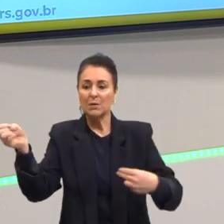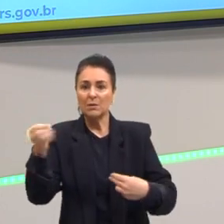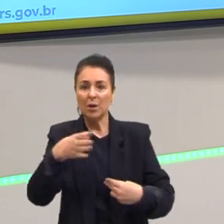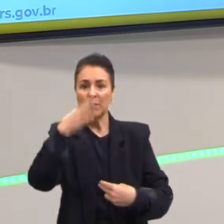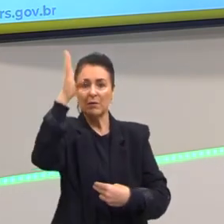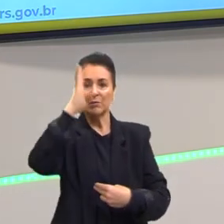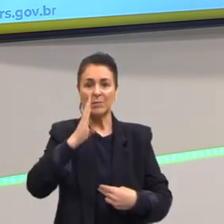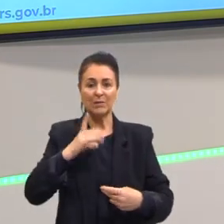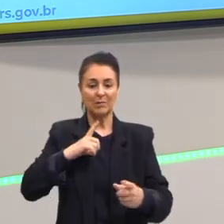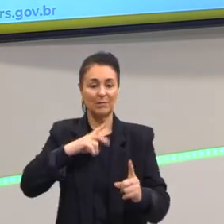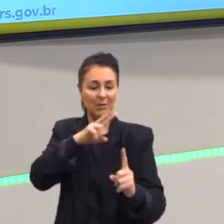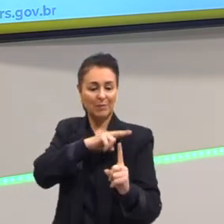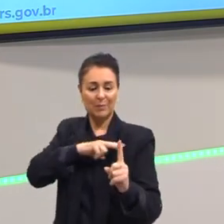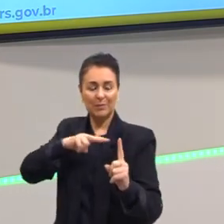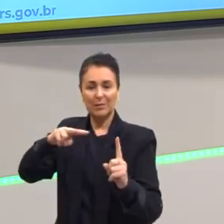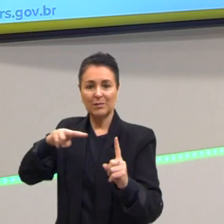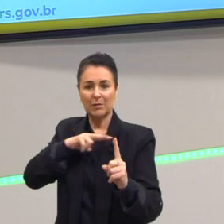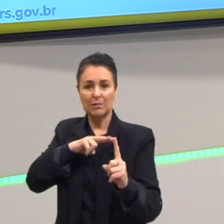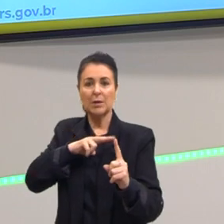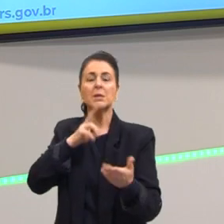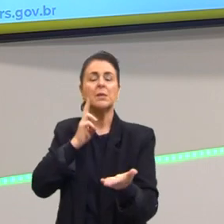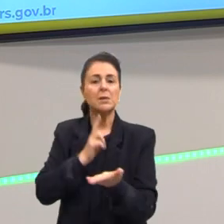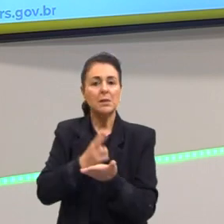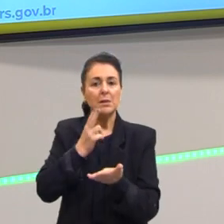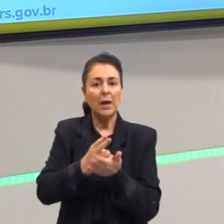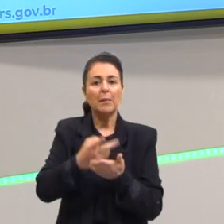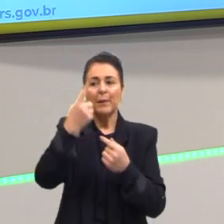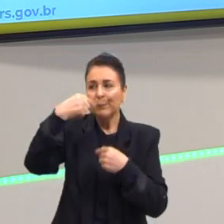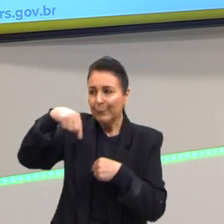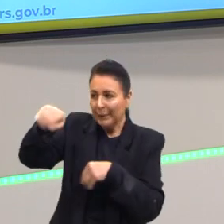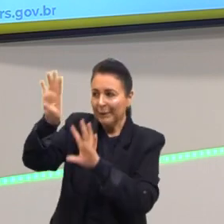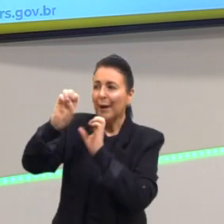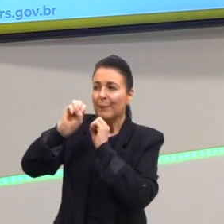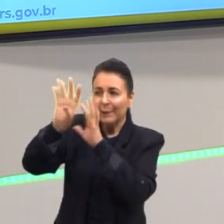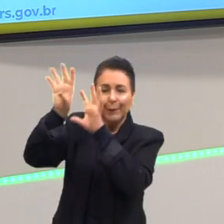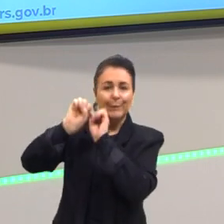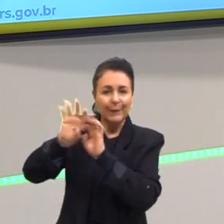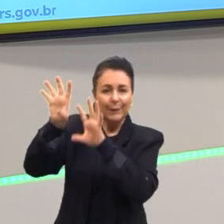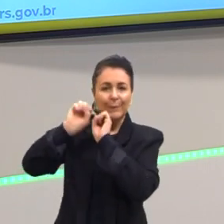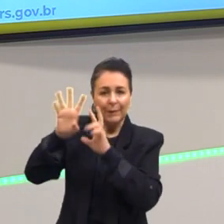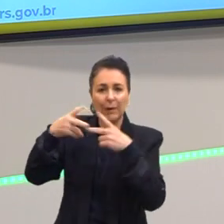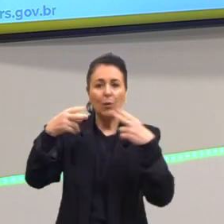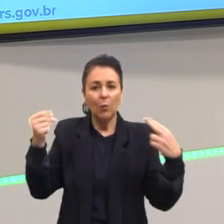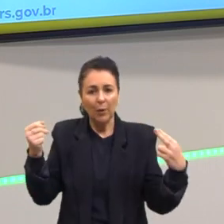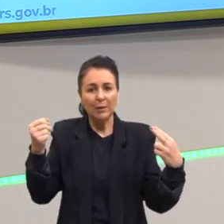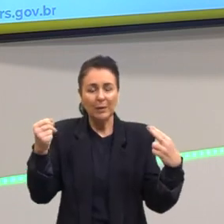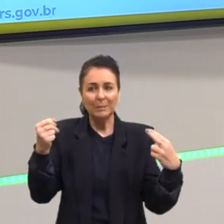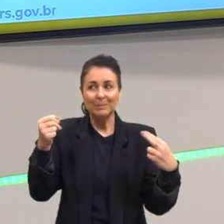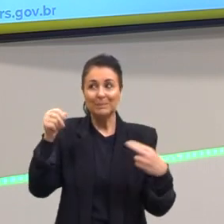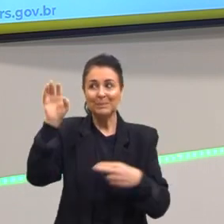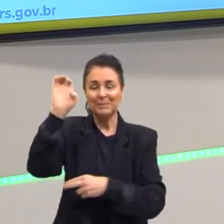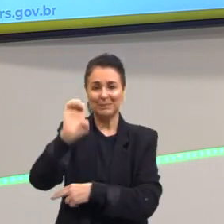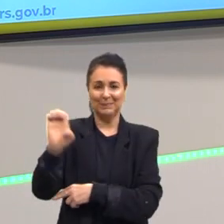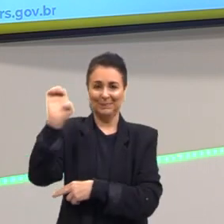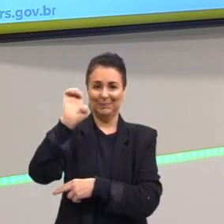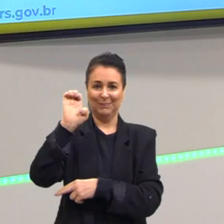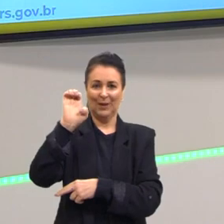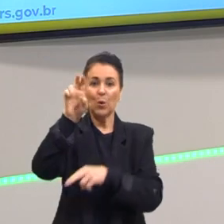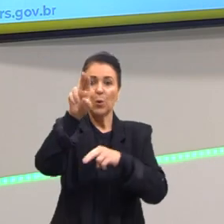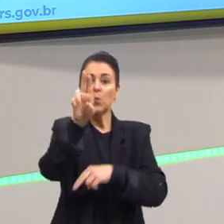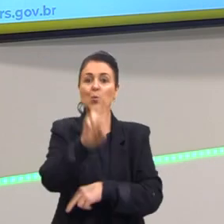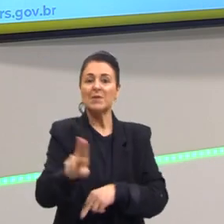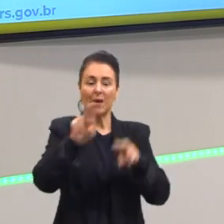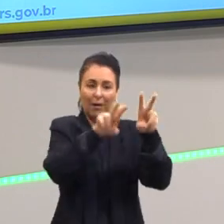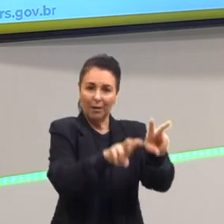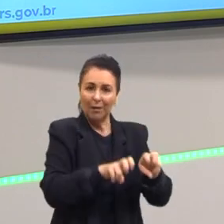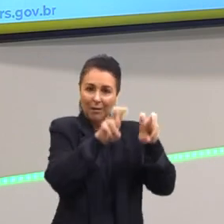perspectiva de sempre abastecer a Europa. Por isso, nesse modelo agroexportador. E, no Brasil, então,